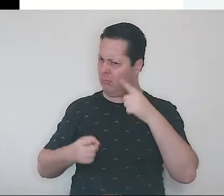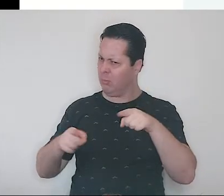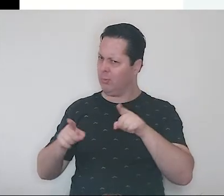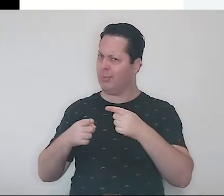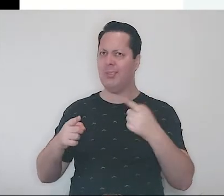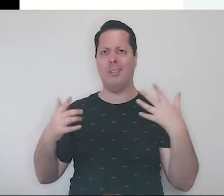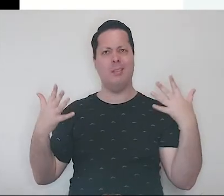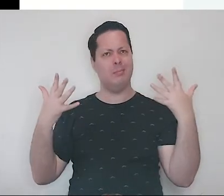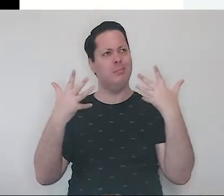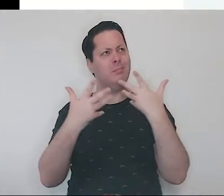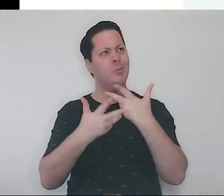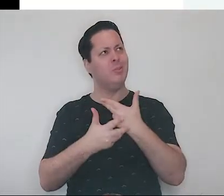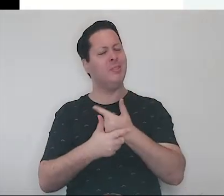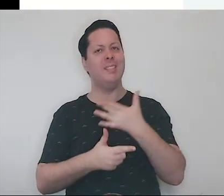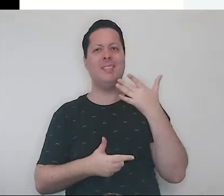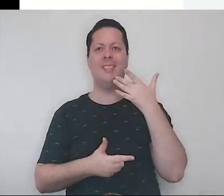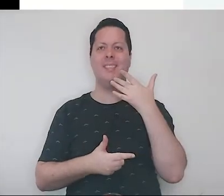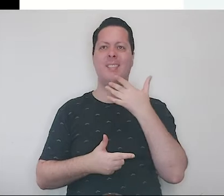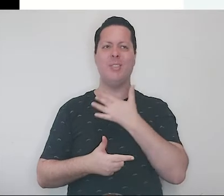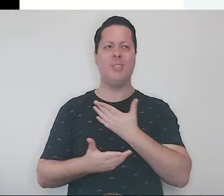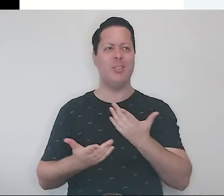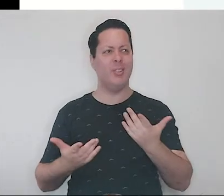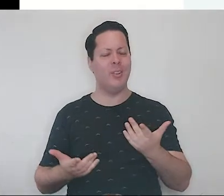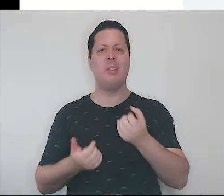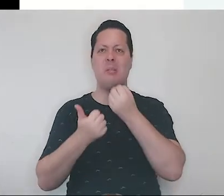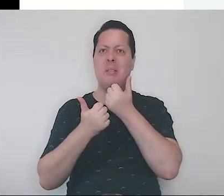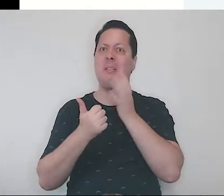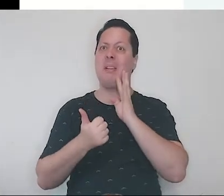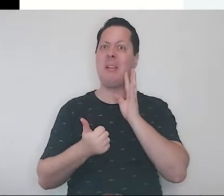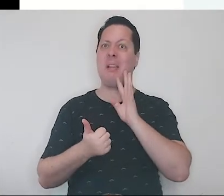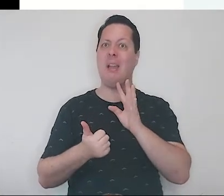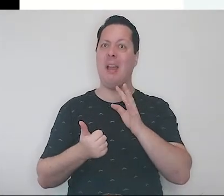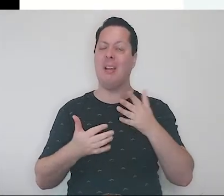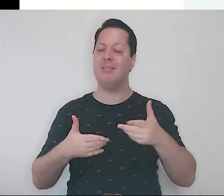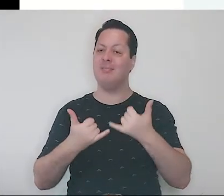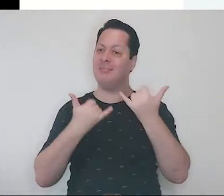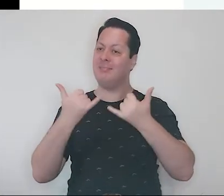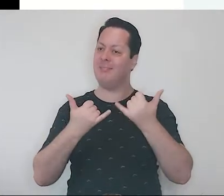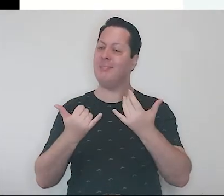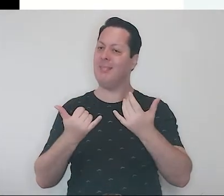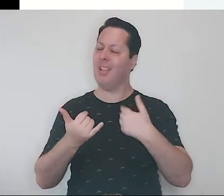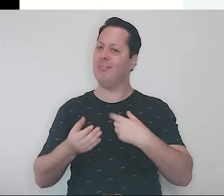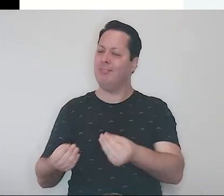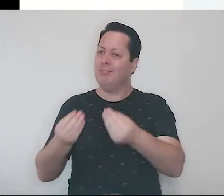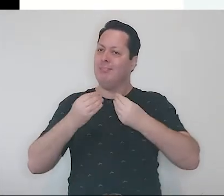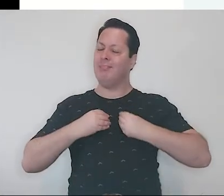Uma música muito agradável e engraçada. E o vovô ficou muito feliz,